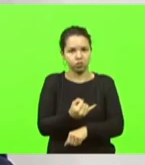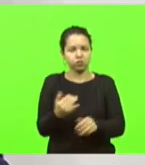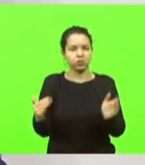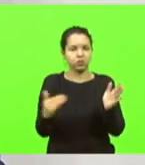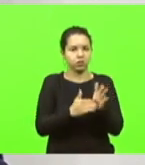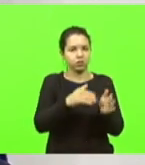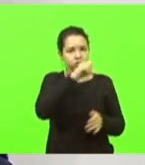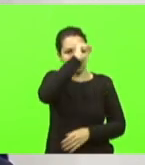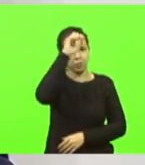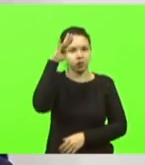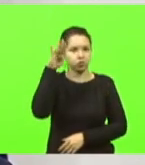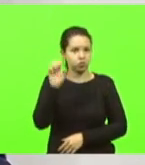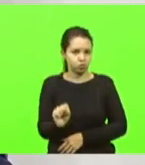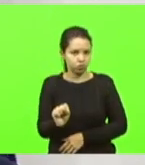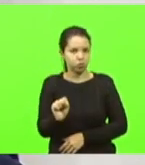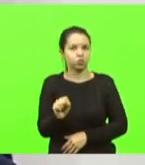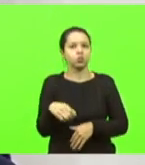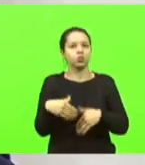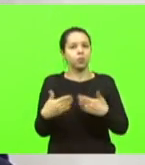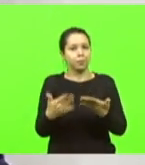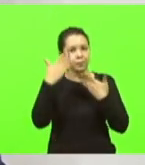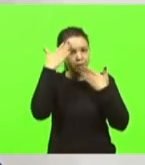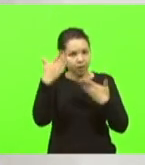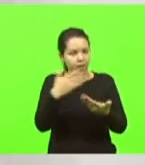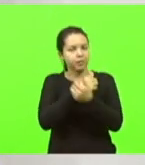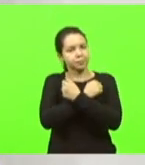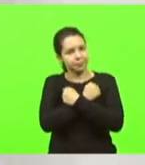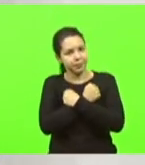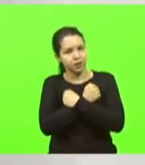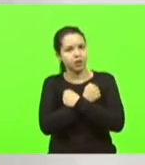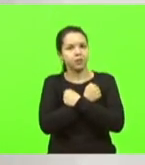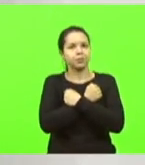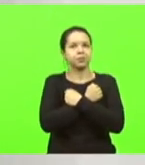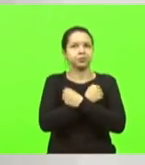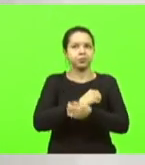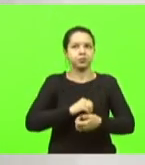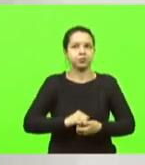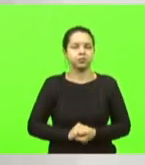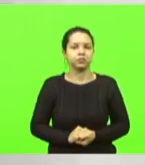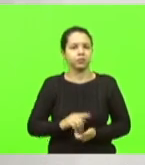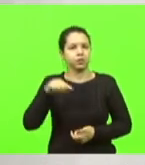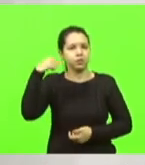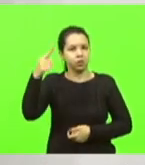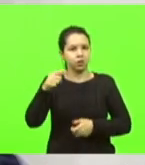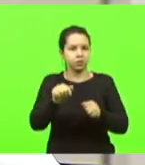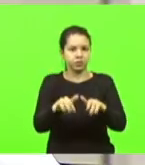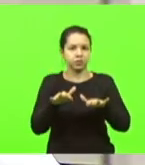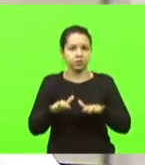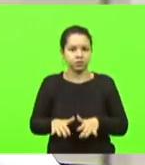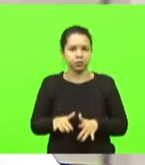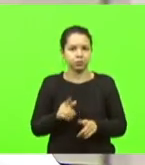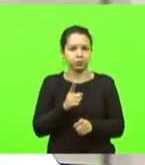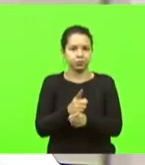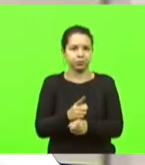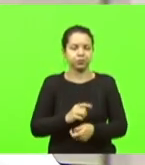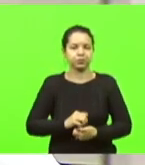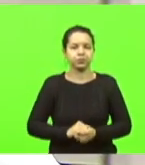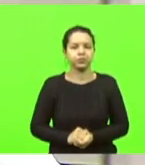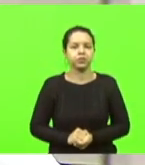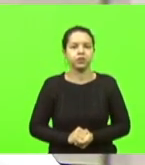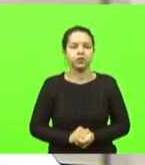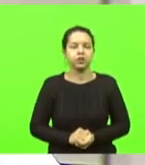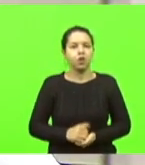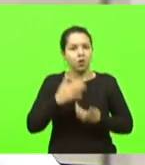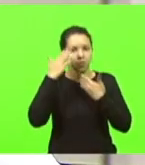Bento do Sul. Muito obrigado, forte abraço, até a próxima sessão, senhor presidente. Muito obrigado,